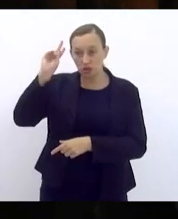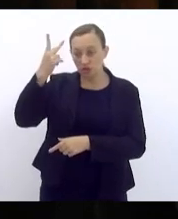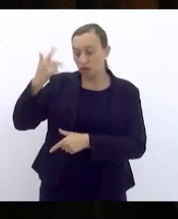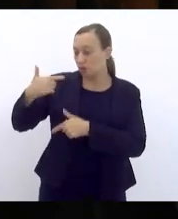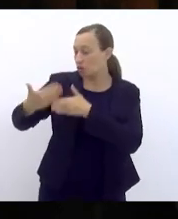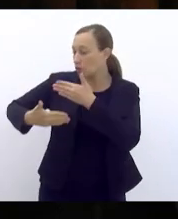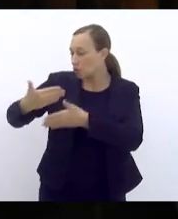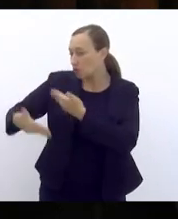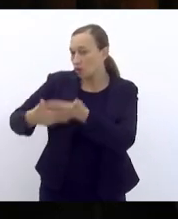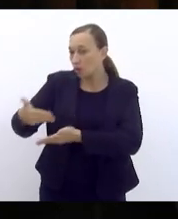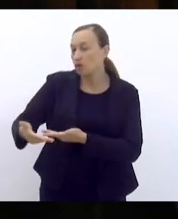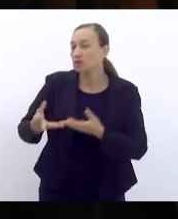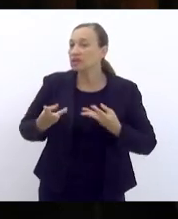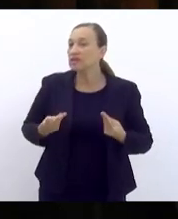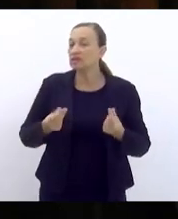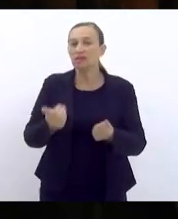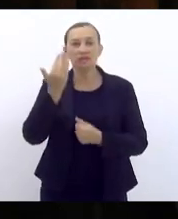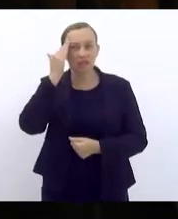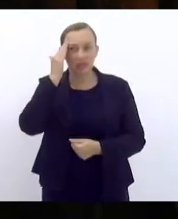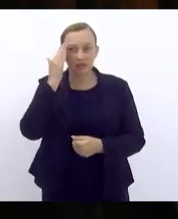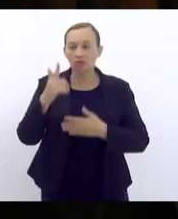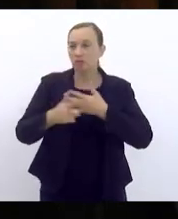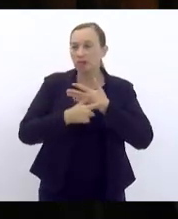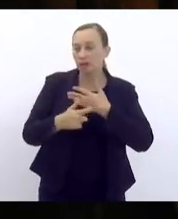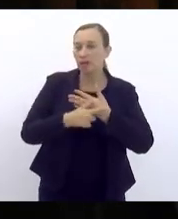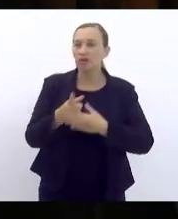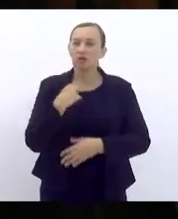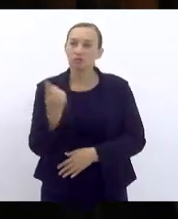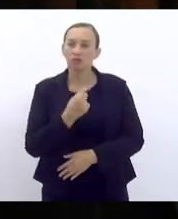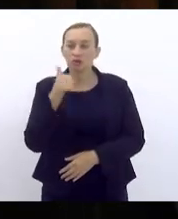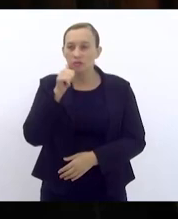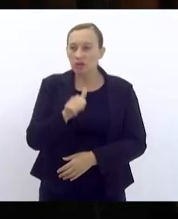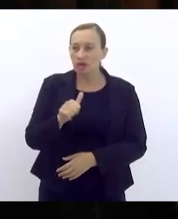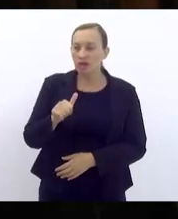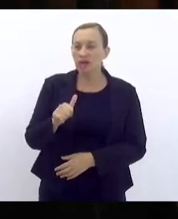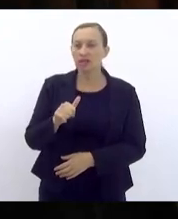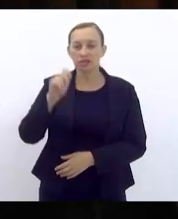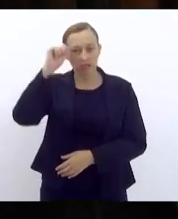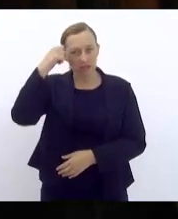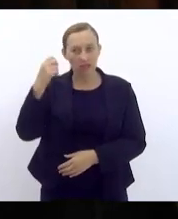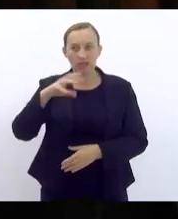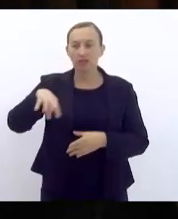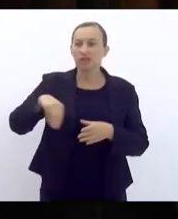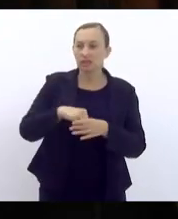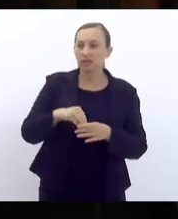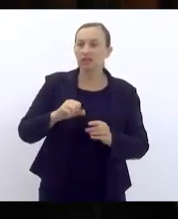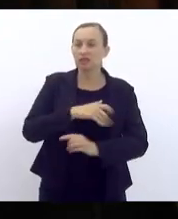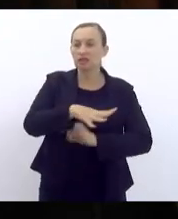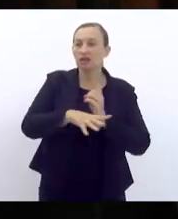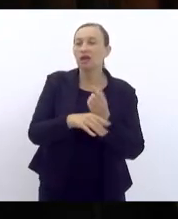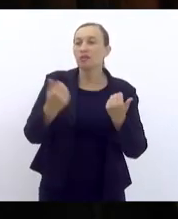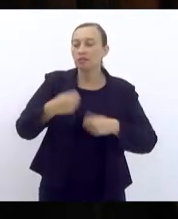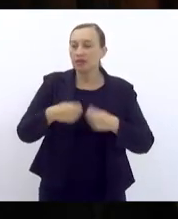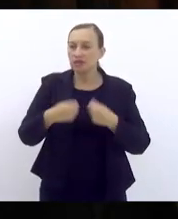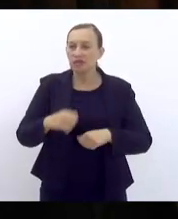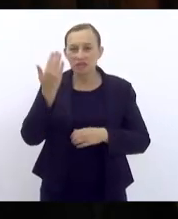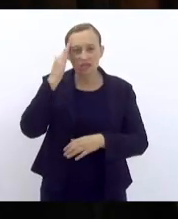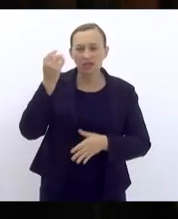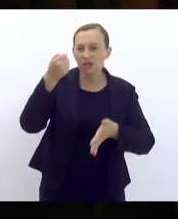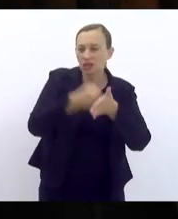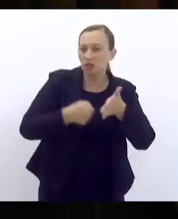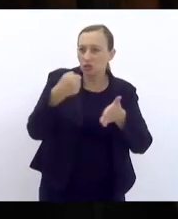sensibilidade, do entendimento do papel de nós, mulheres negras, nessa sociedade. é preciso entender que lutar pelos direitos